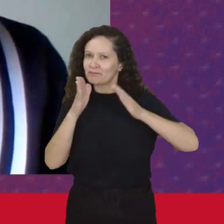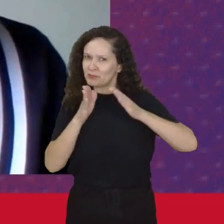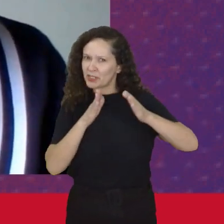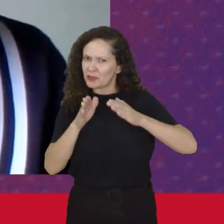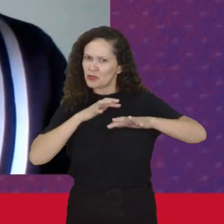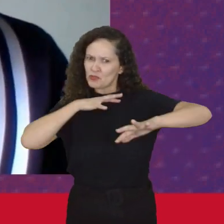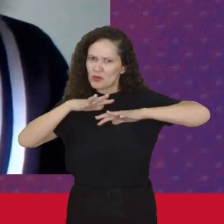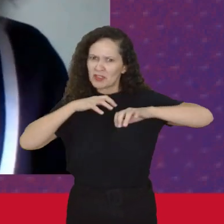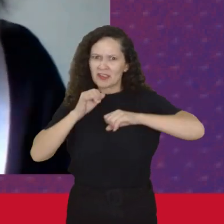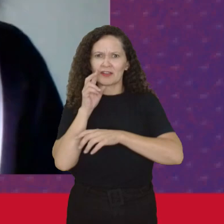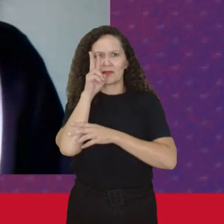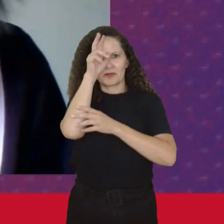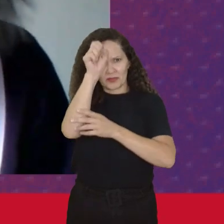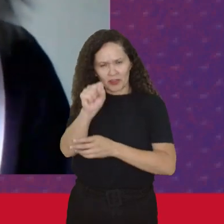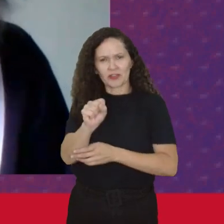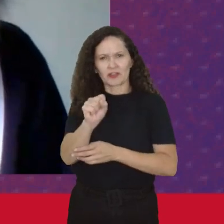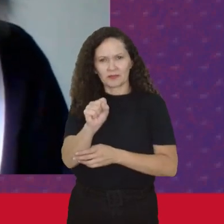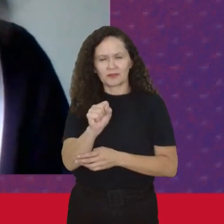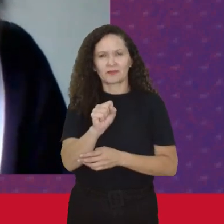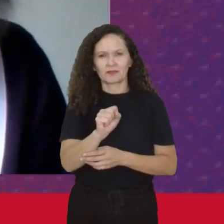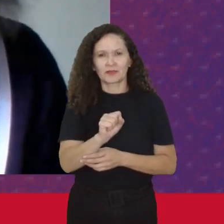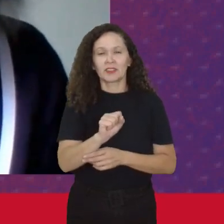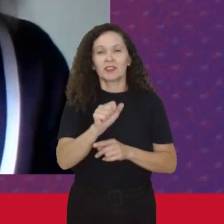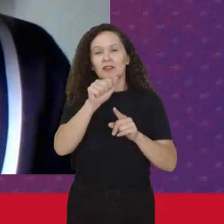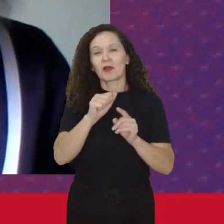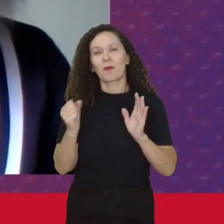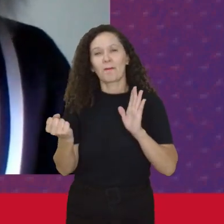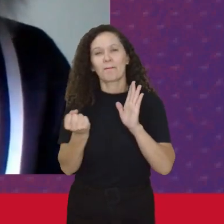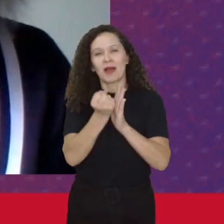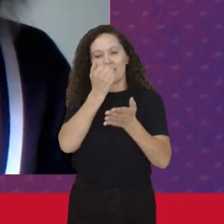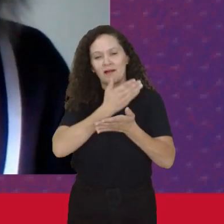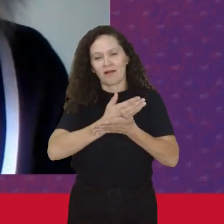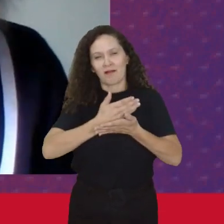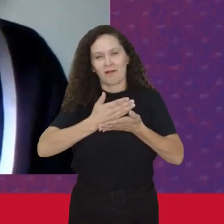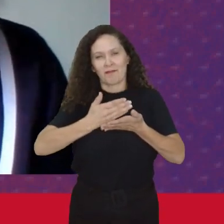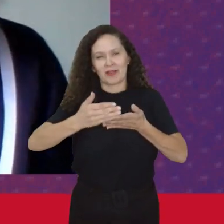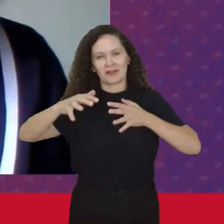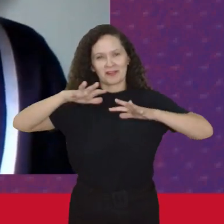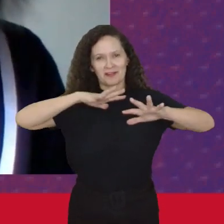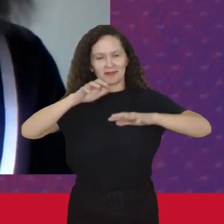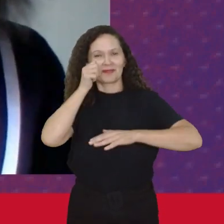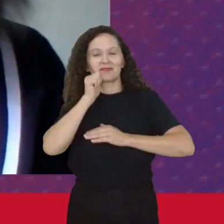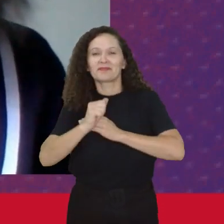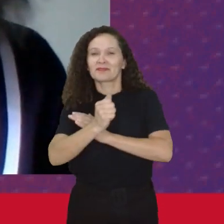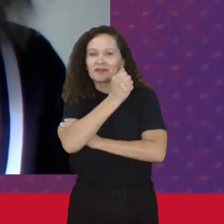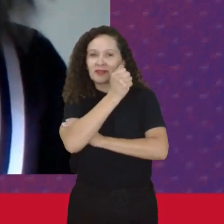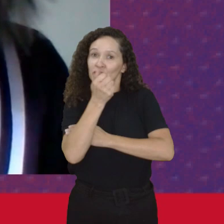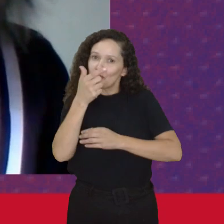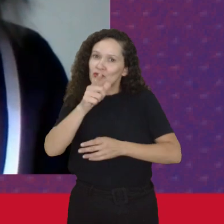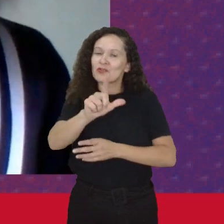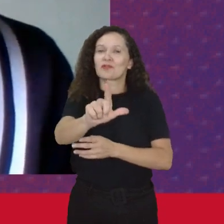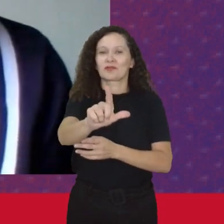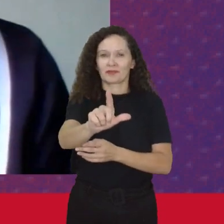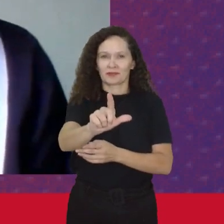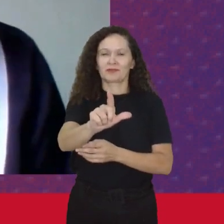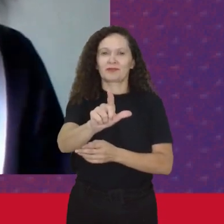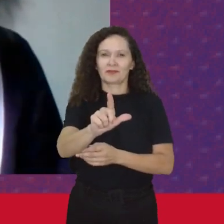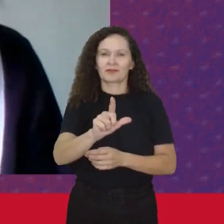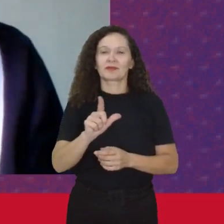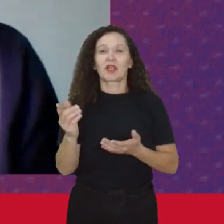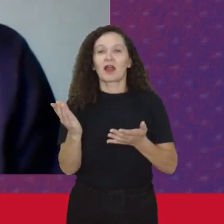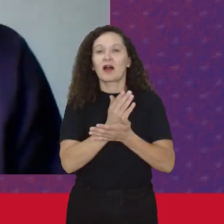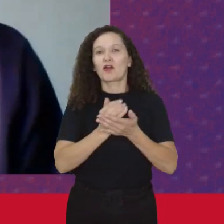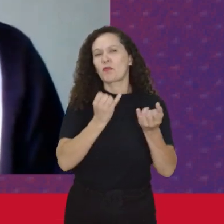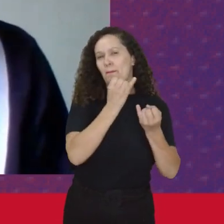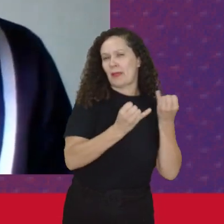mobilização E é neste marco Que tem o início Do movimento feminista De novo Com algumas